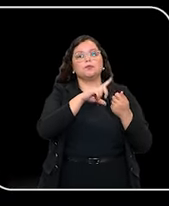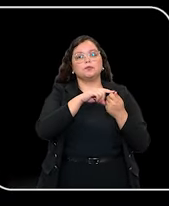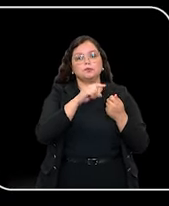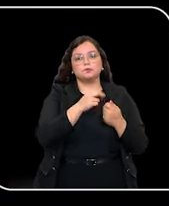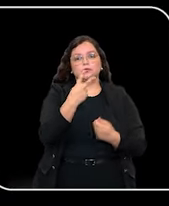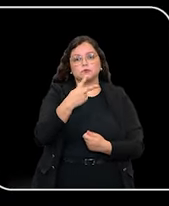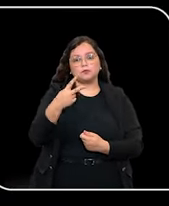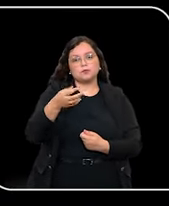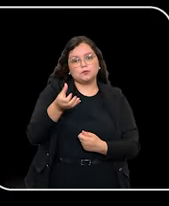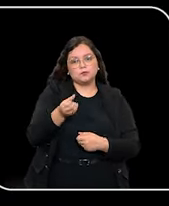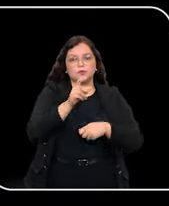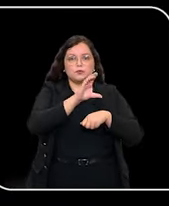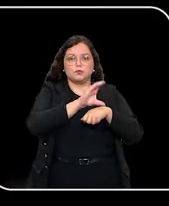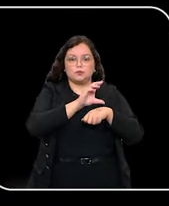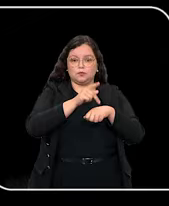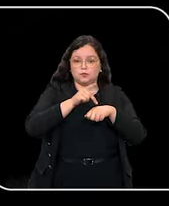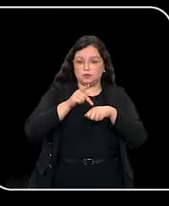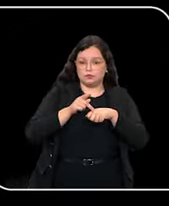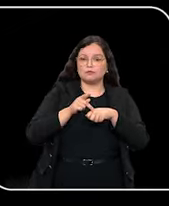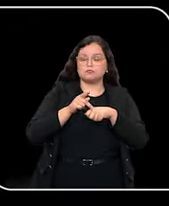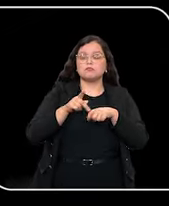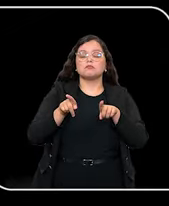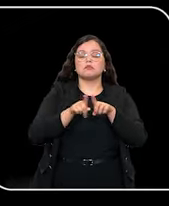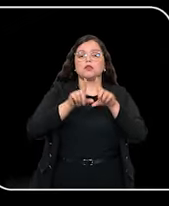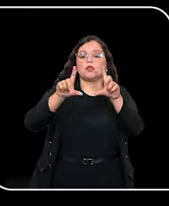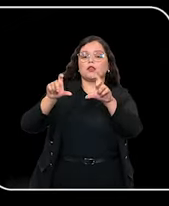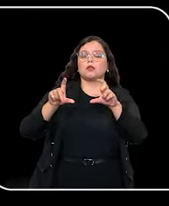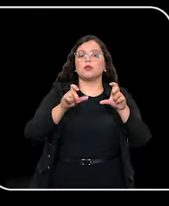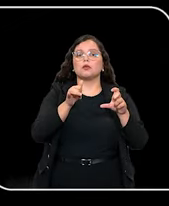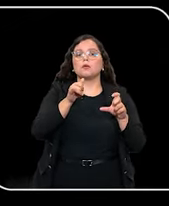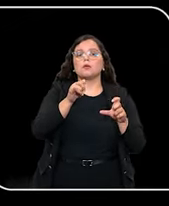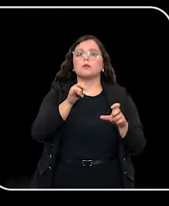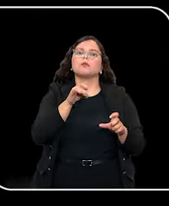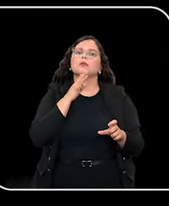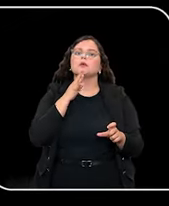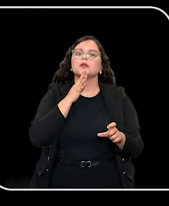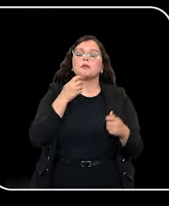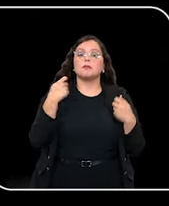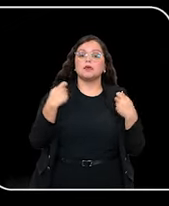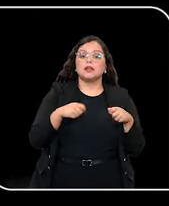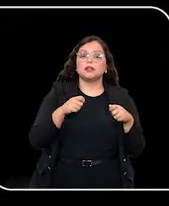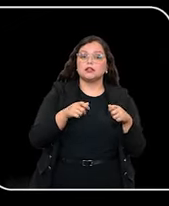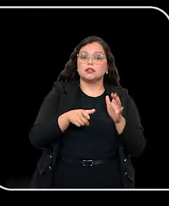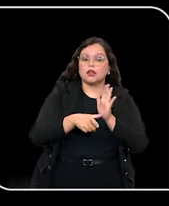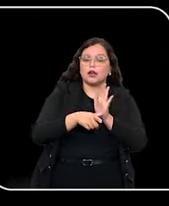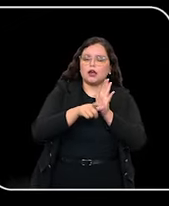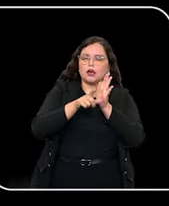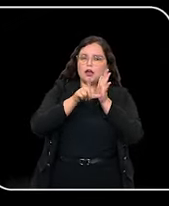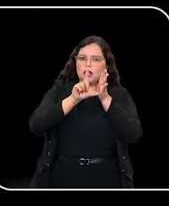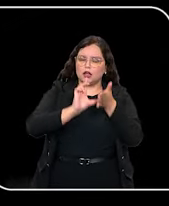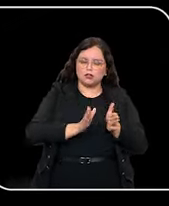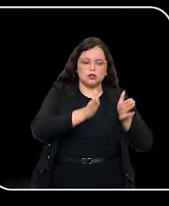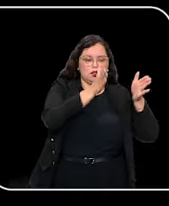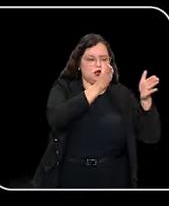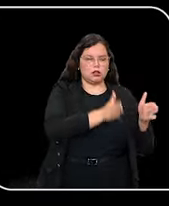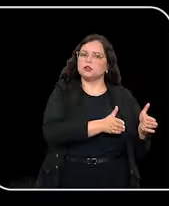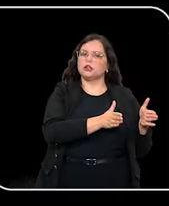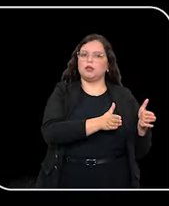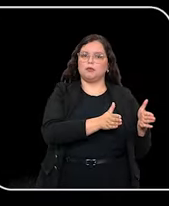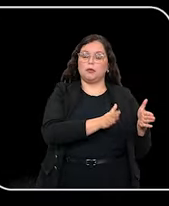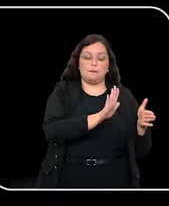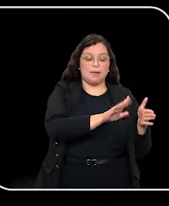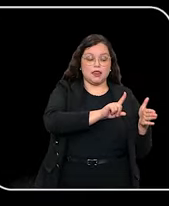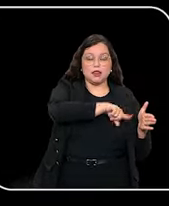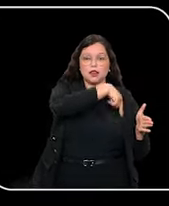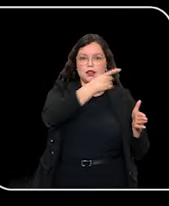226 do Código de Processo Penal, o reconhecimento fotográfico deve ser visto apenas como etapa antecedente do reconhecimento